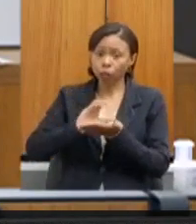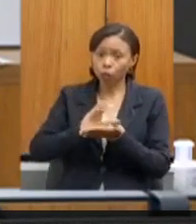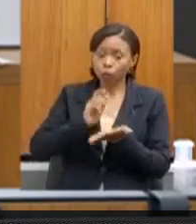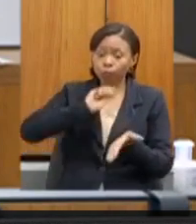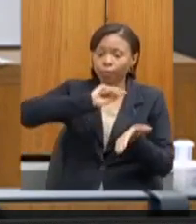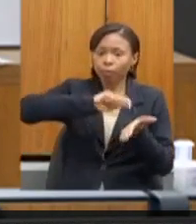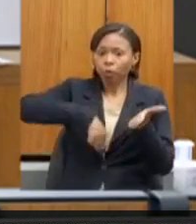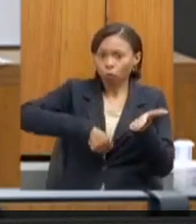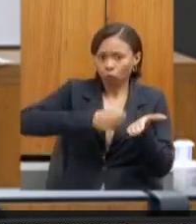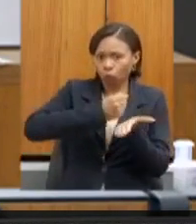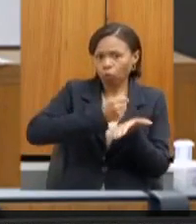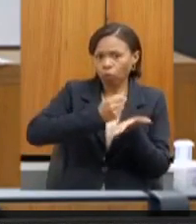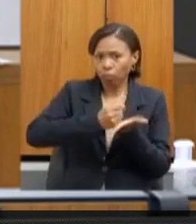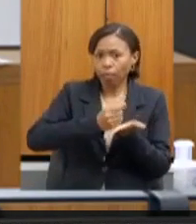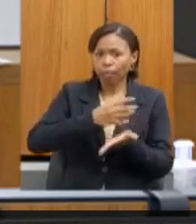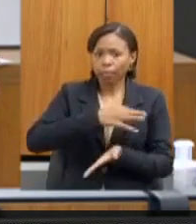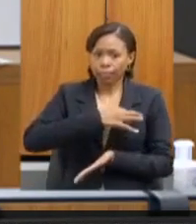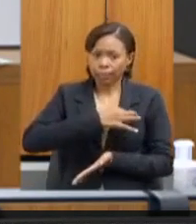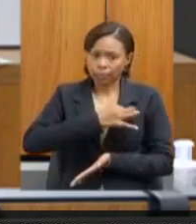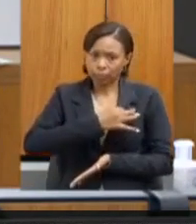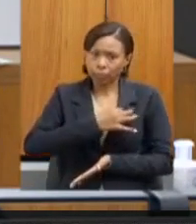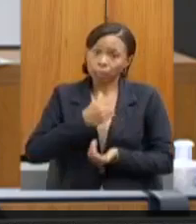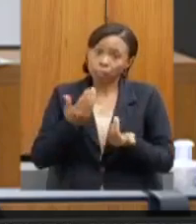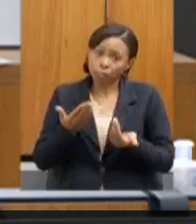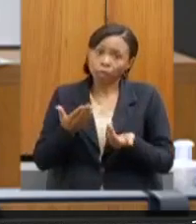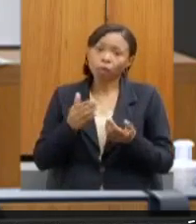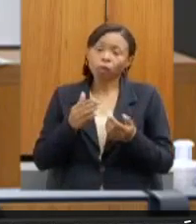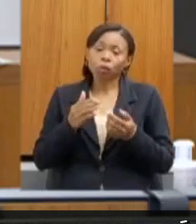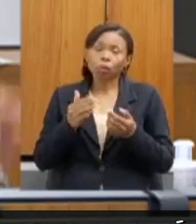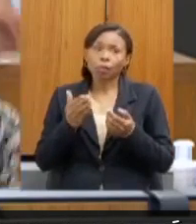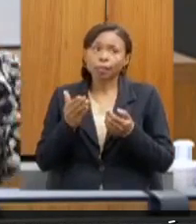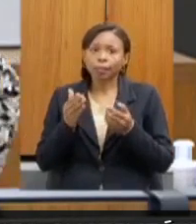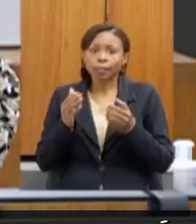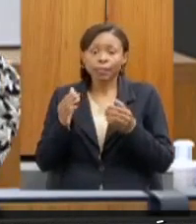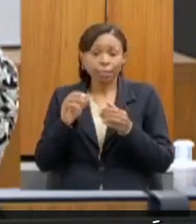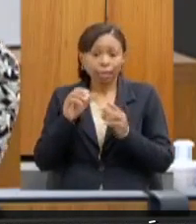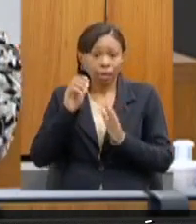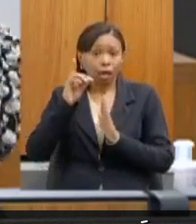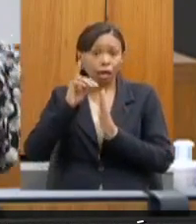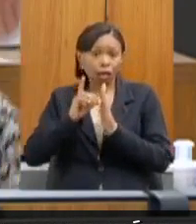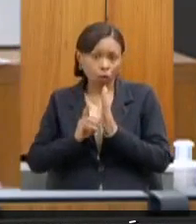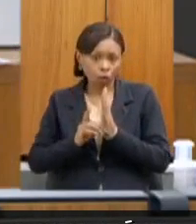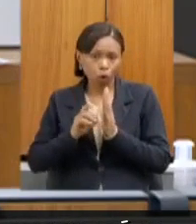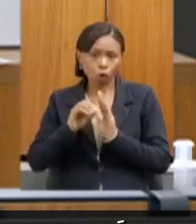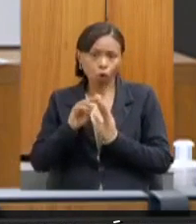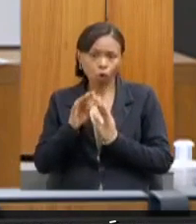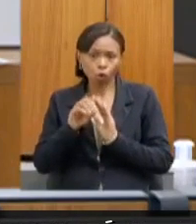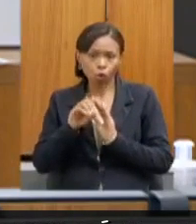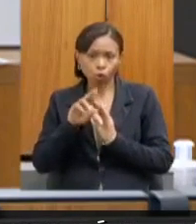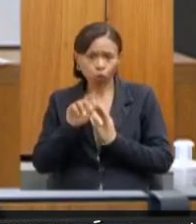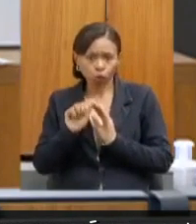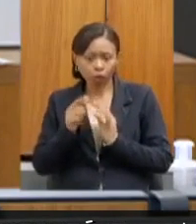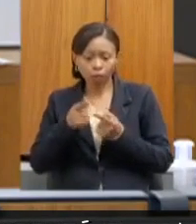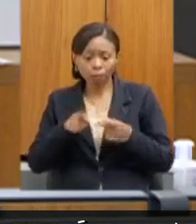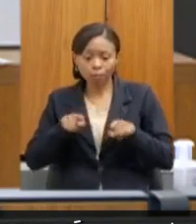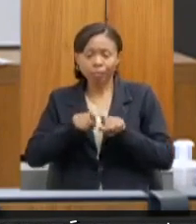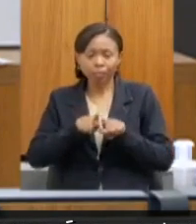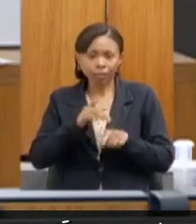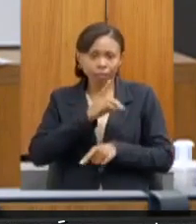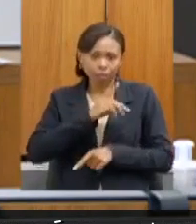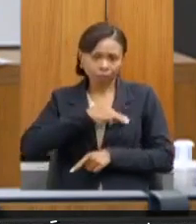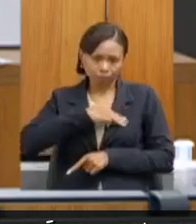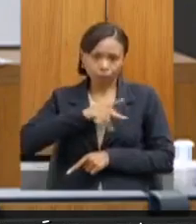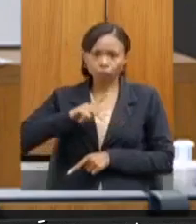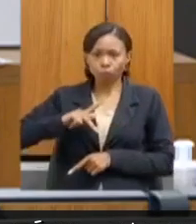Então, temos, na parte de outorga, essa parceria próxima com o Ministério Público numa visão de que